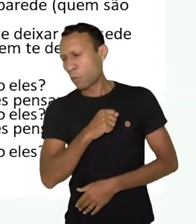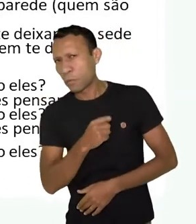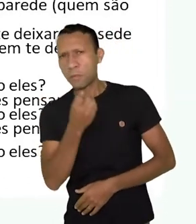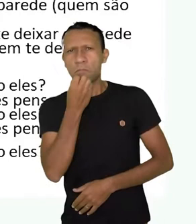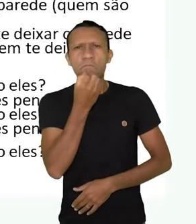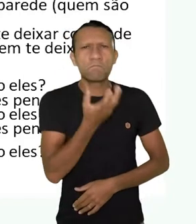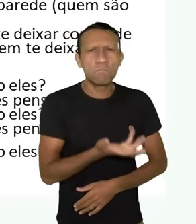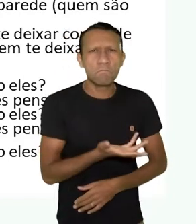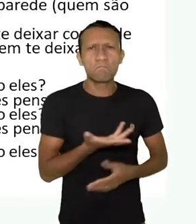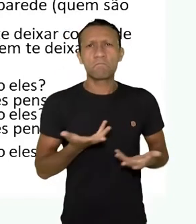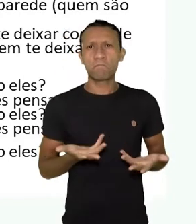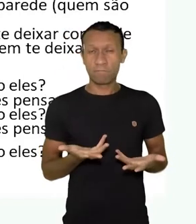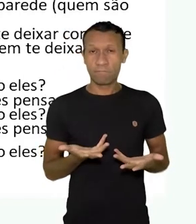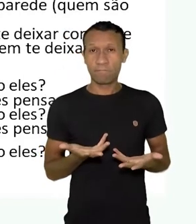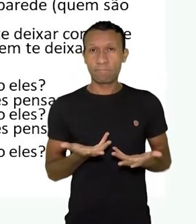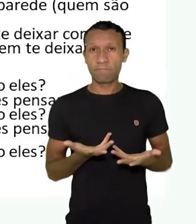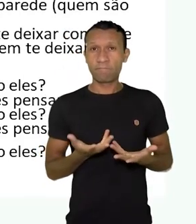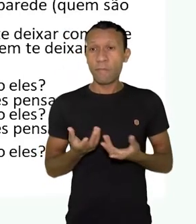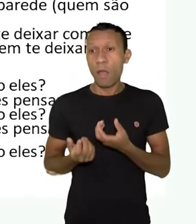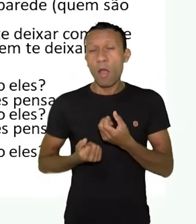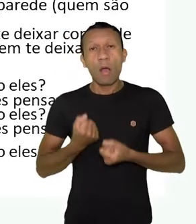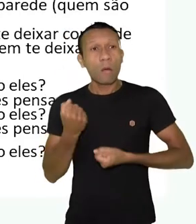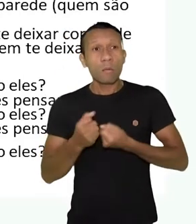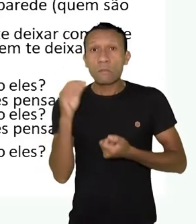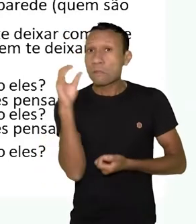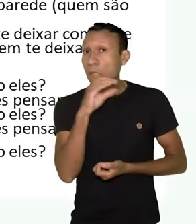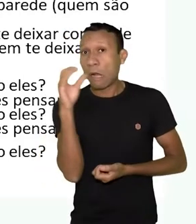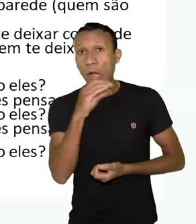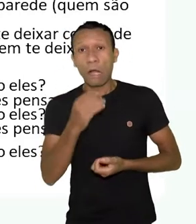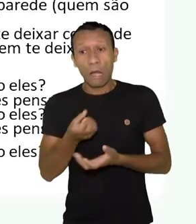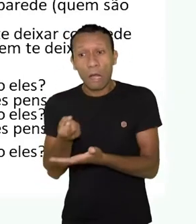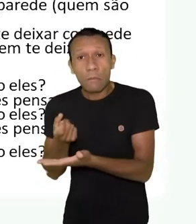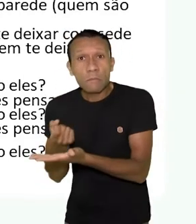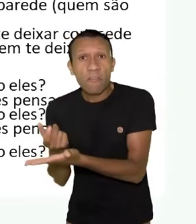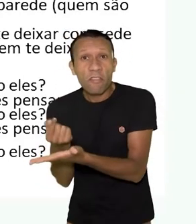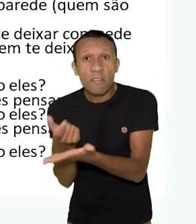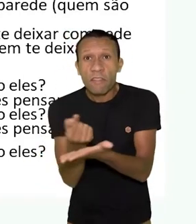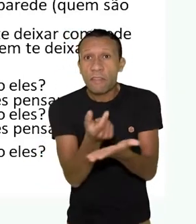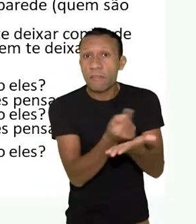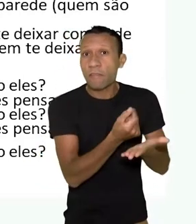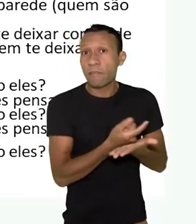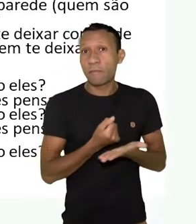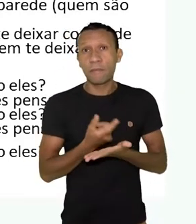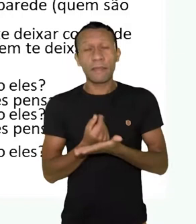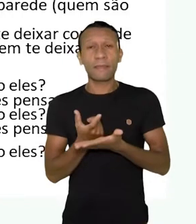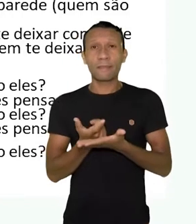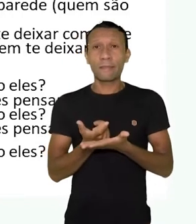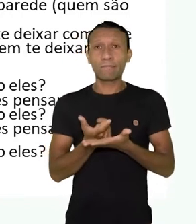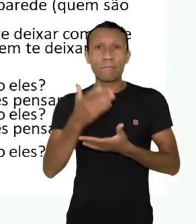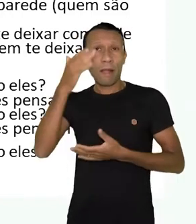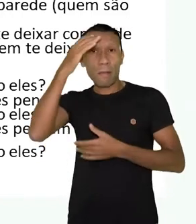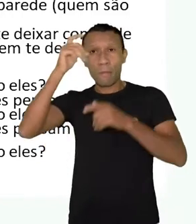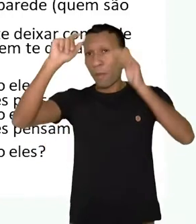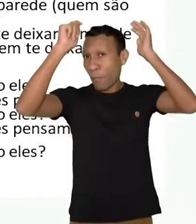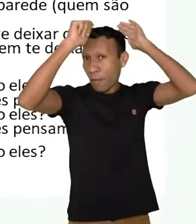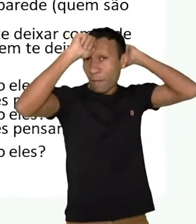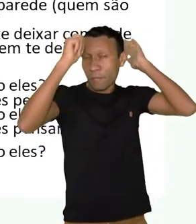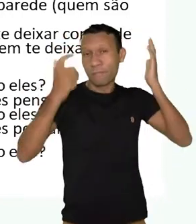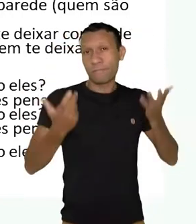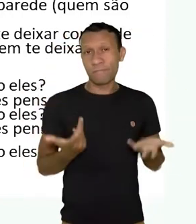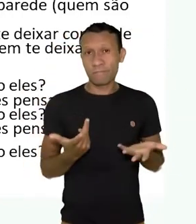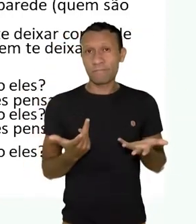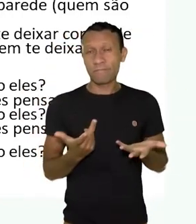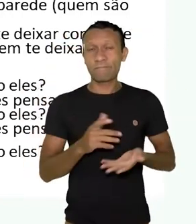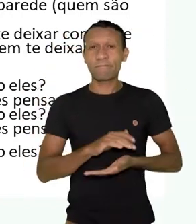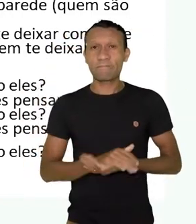cuspir, jogar para fora. Corrida para vender os carros, pneus, cerveja e gasolina, cabeça para usar boné e professar